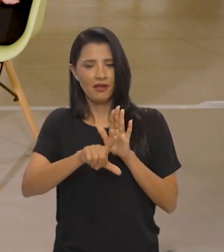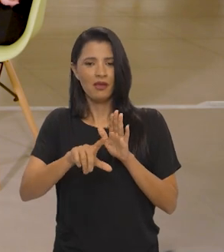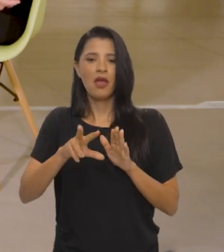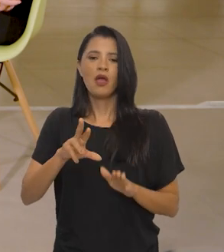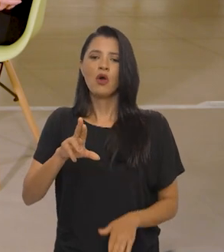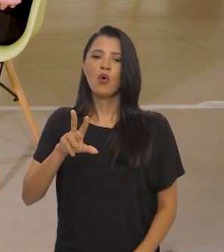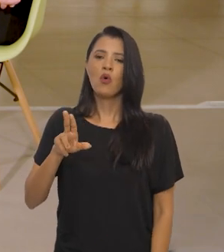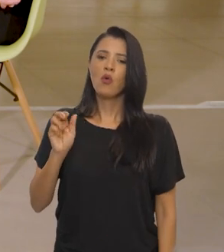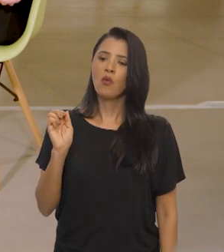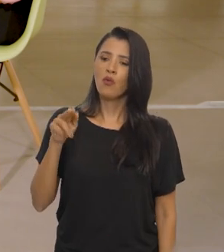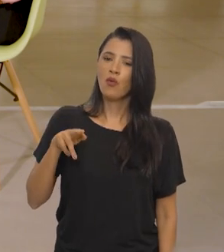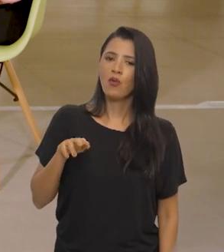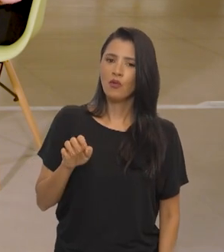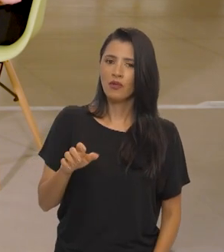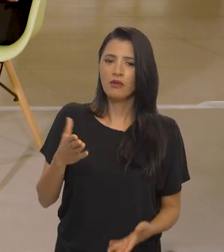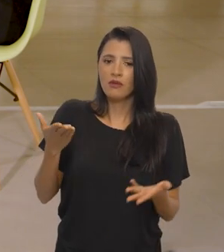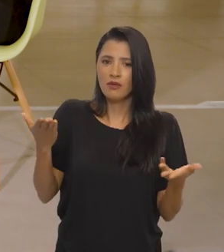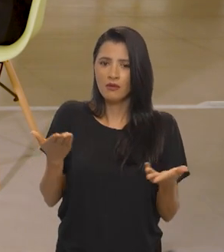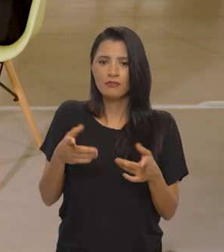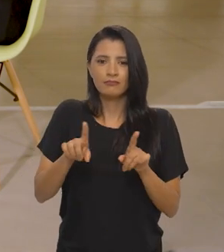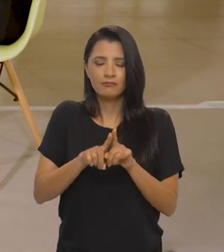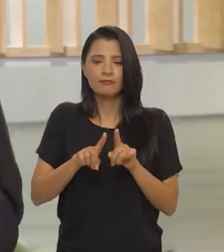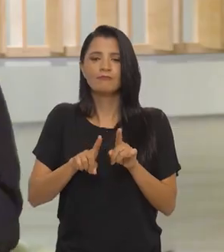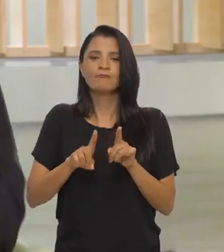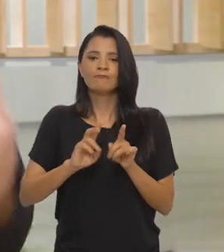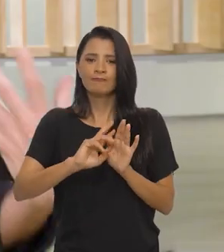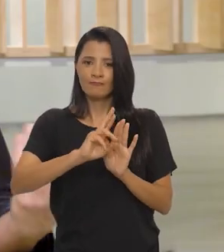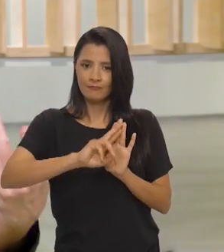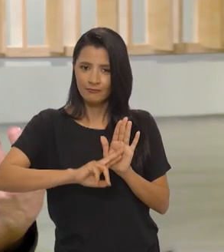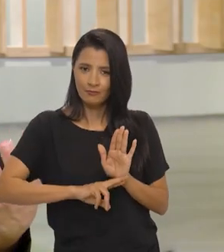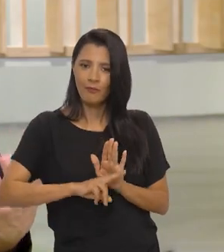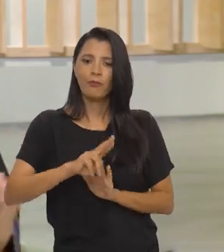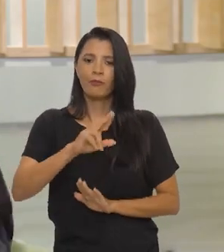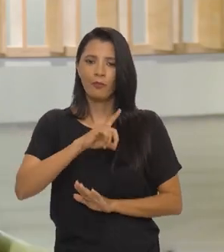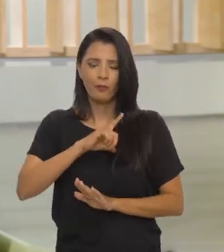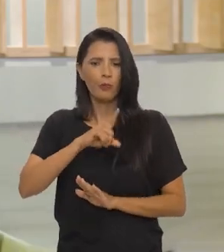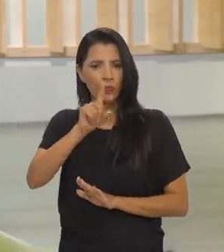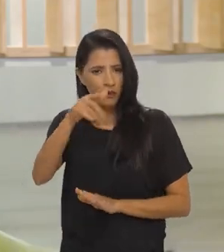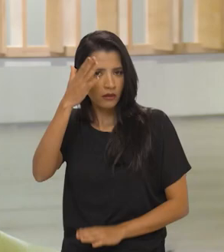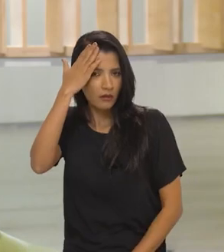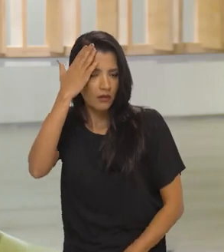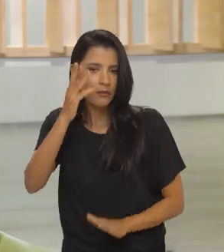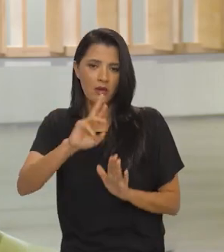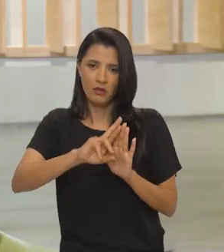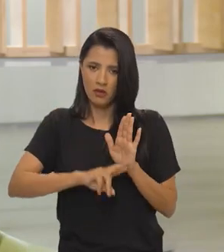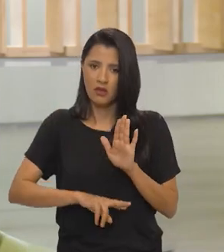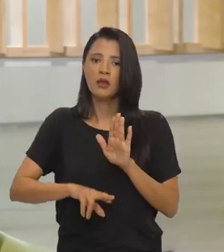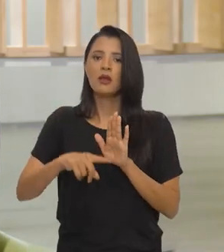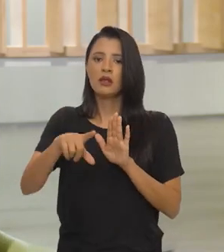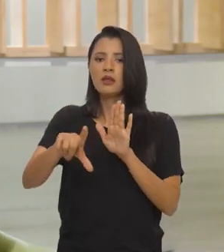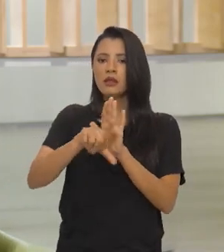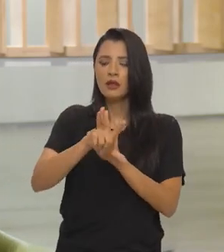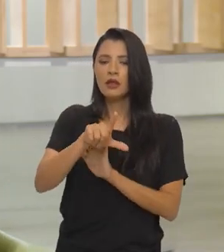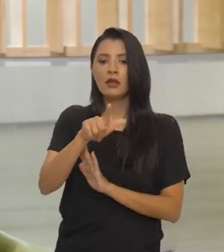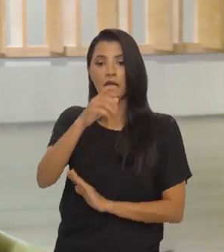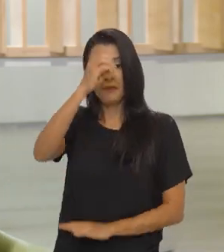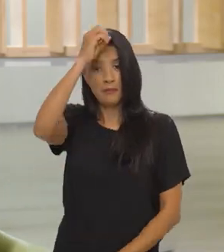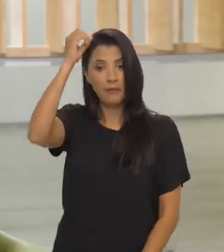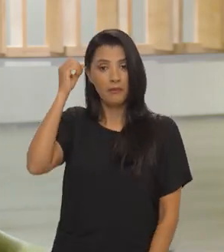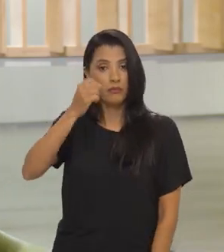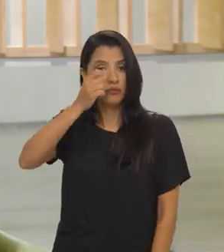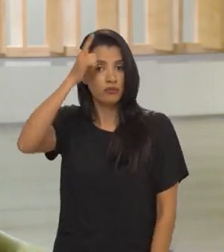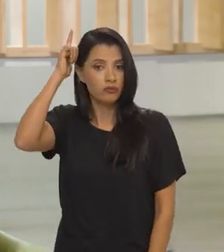É... Ruanê. E agora, a regulamentação... E você sabe que a regulamentação da lei Paulo